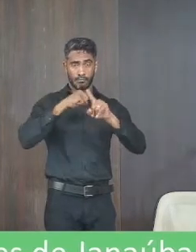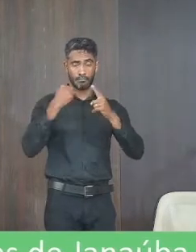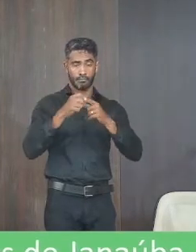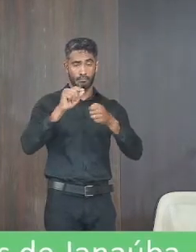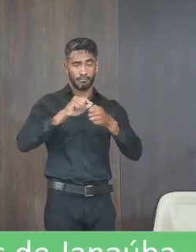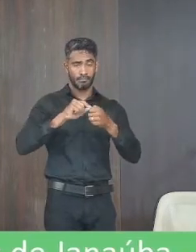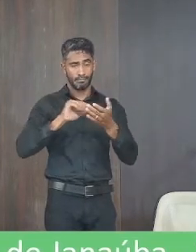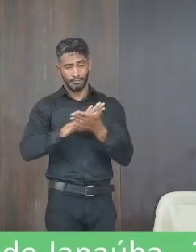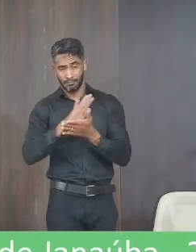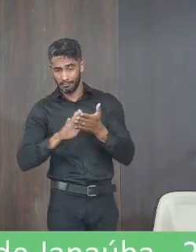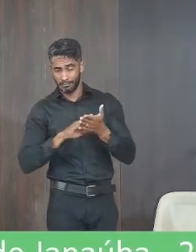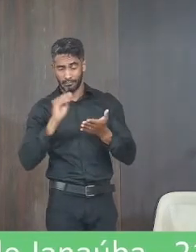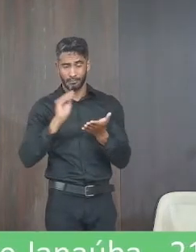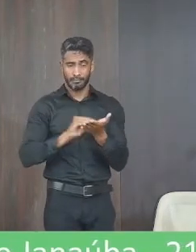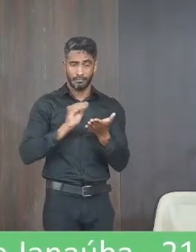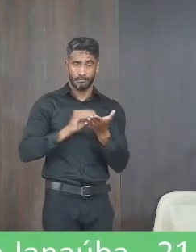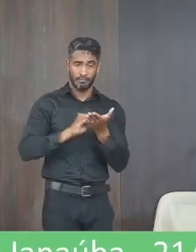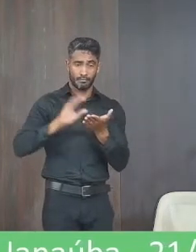falta de verbas